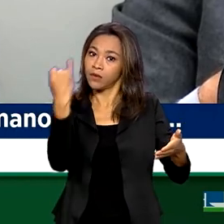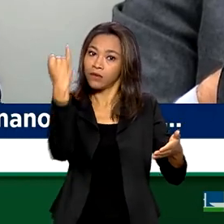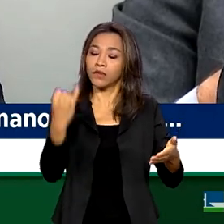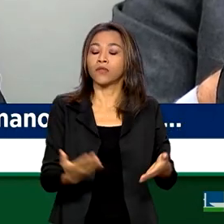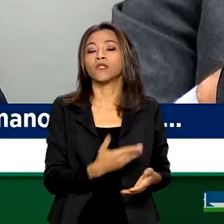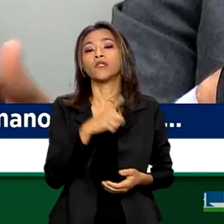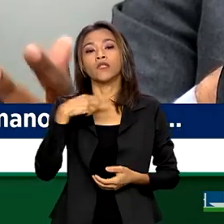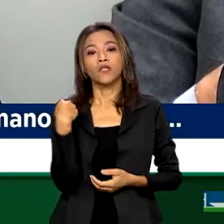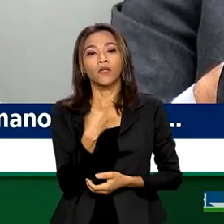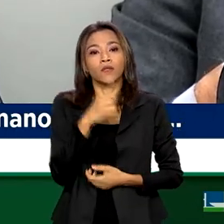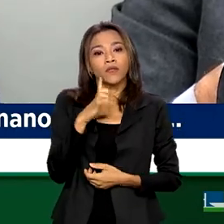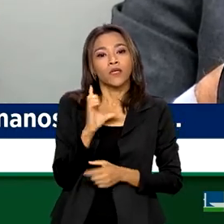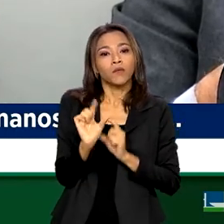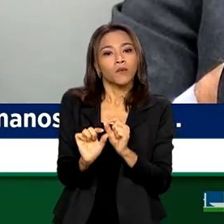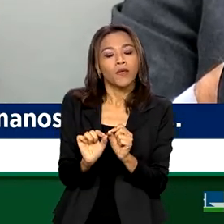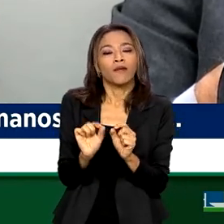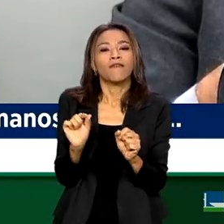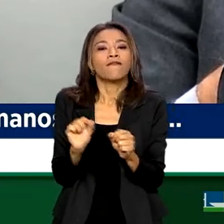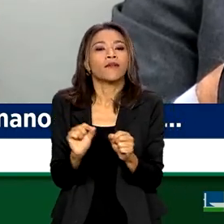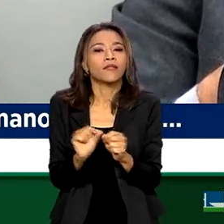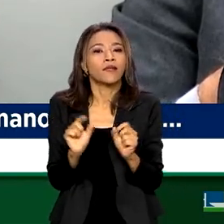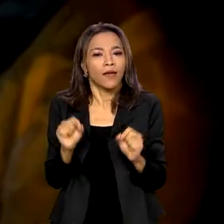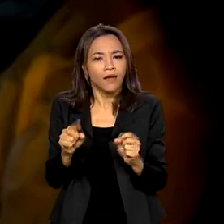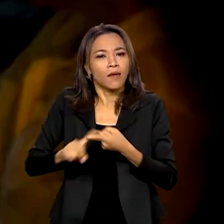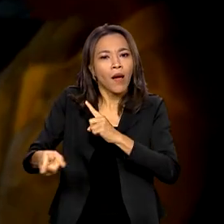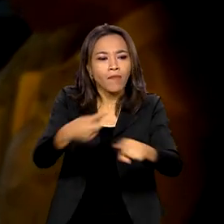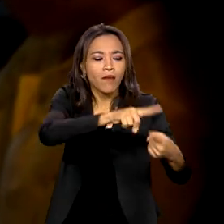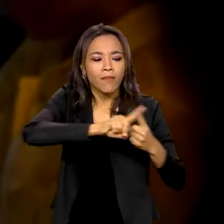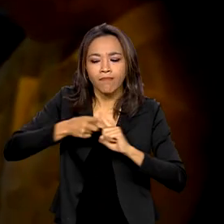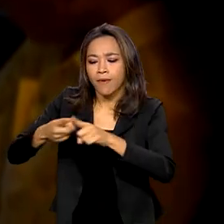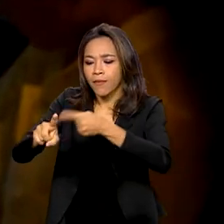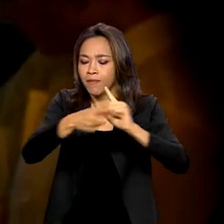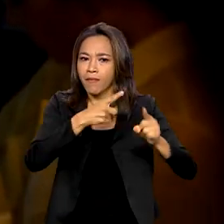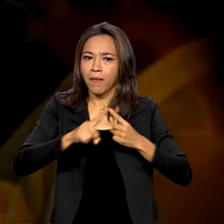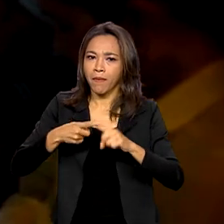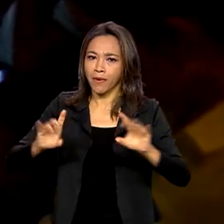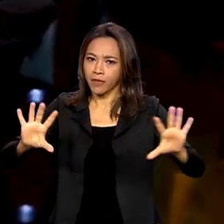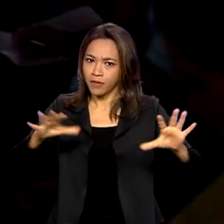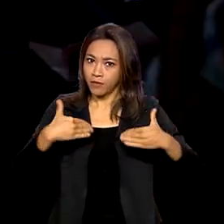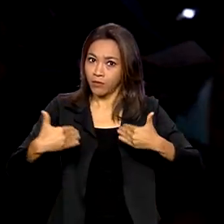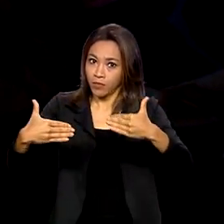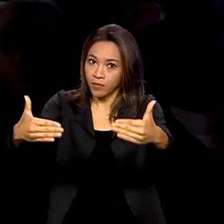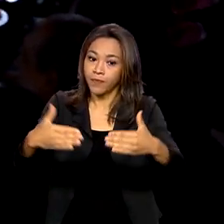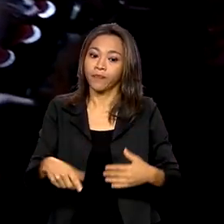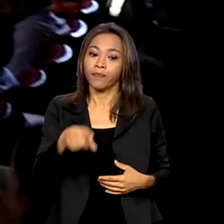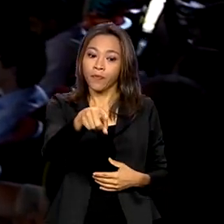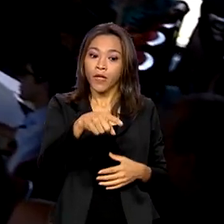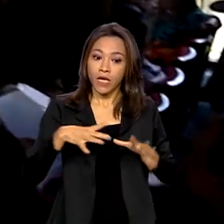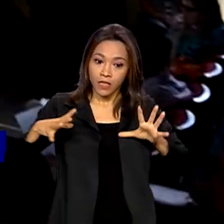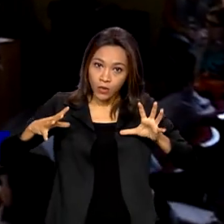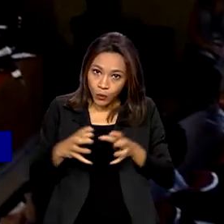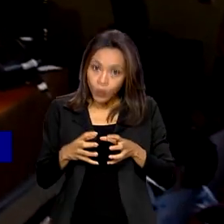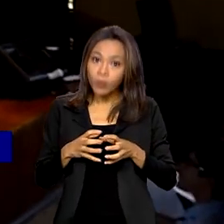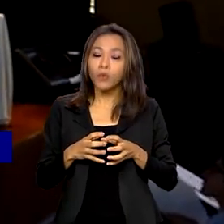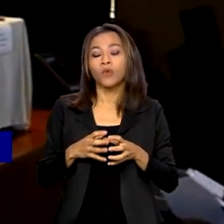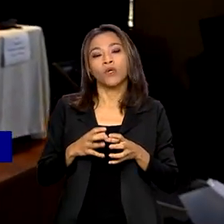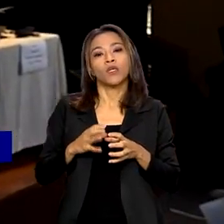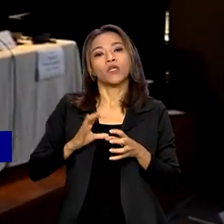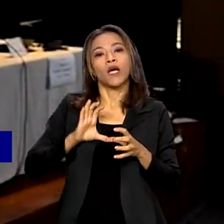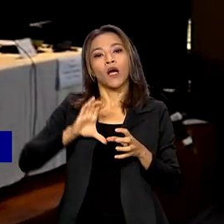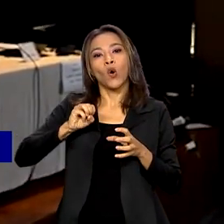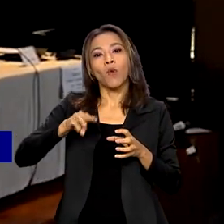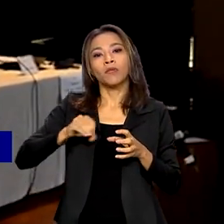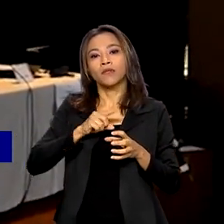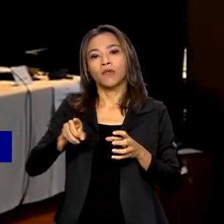nós temos, portanto, que fazer essa articulação. O diagnóstico sobre a Comissão Nacional da Verdade foi apresentado